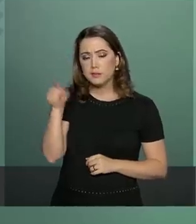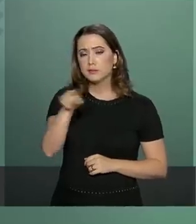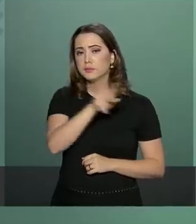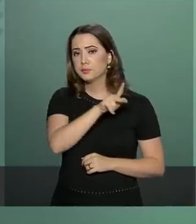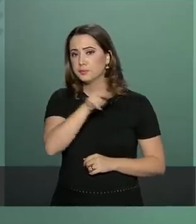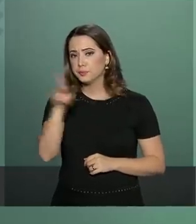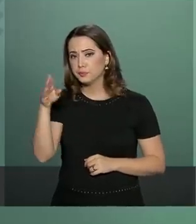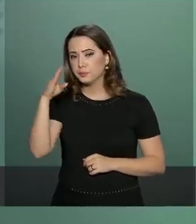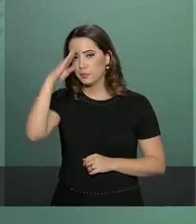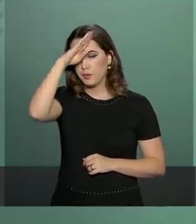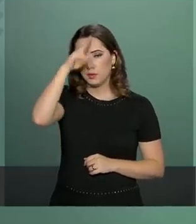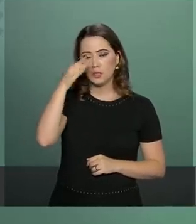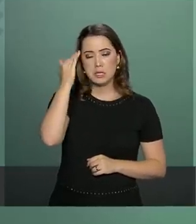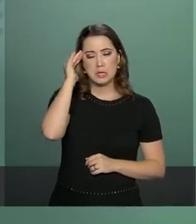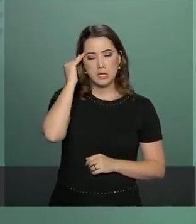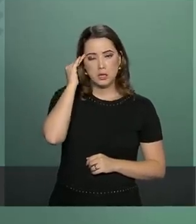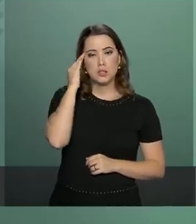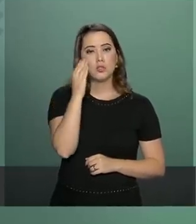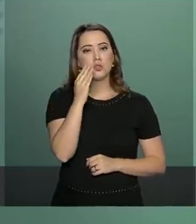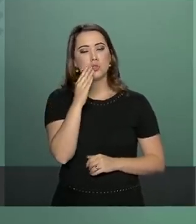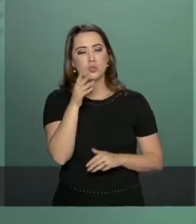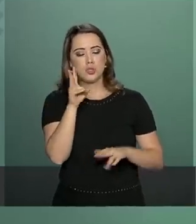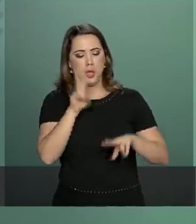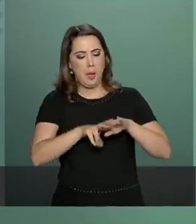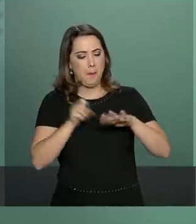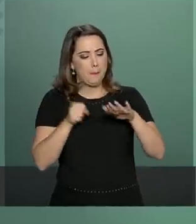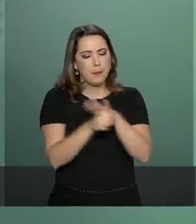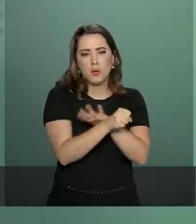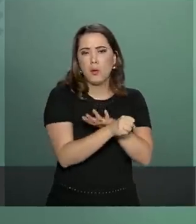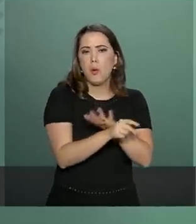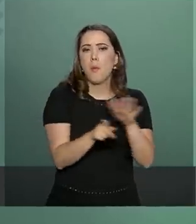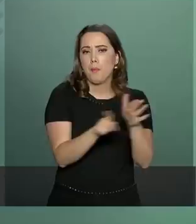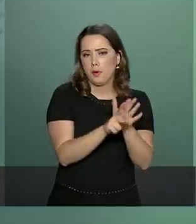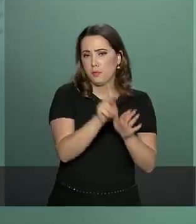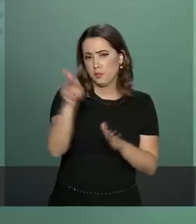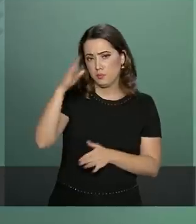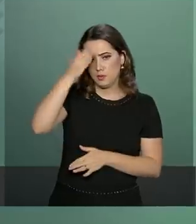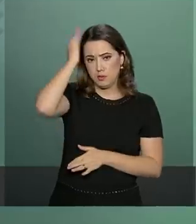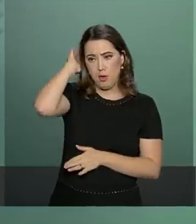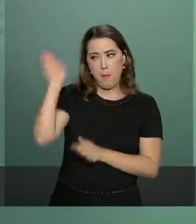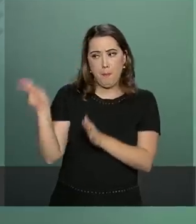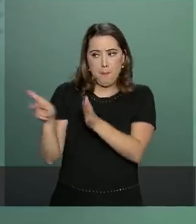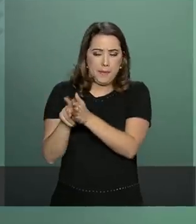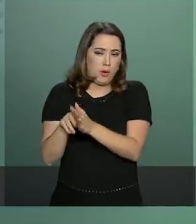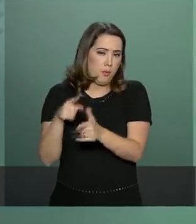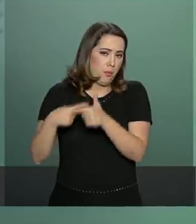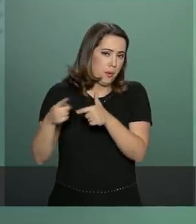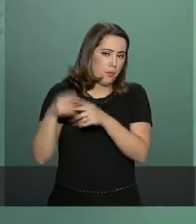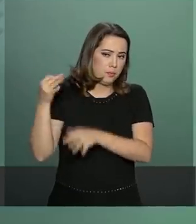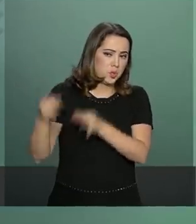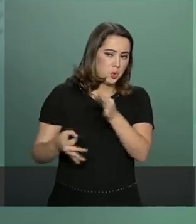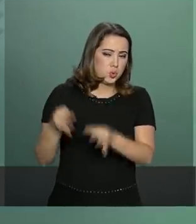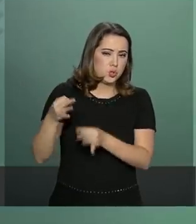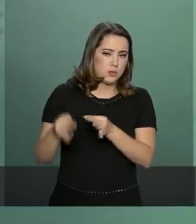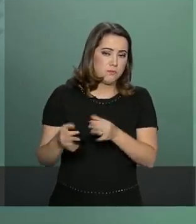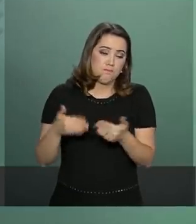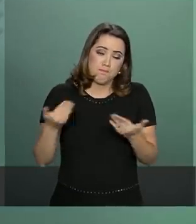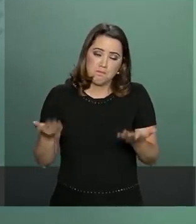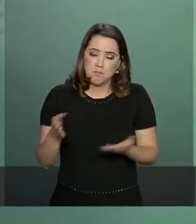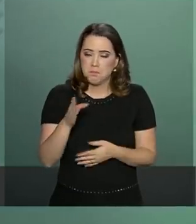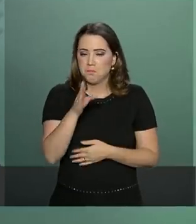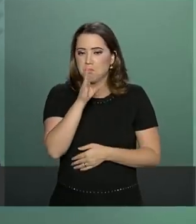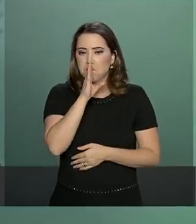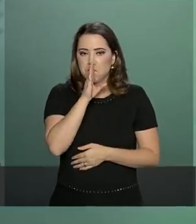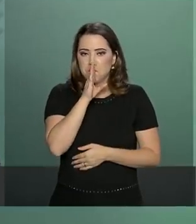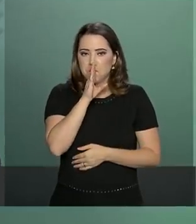ele entende tratar-se da questão de justiça e como questão de justiça ele não a comenta. Com relação